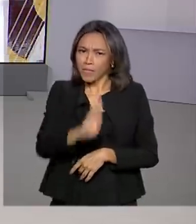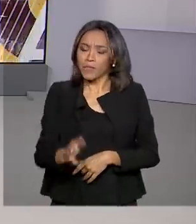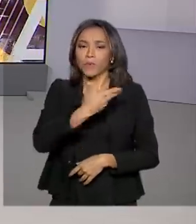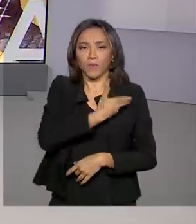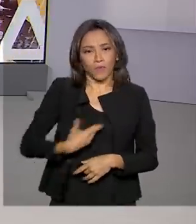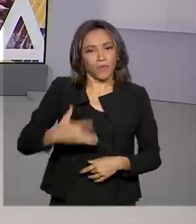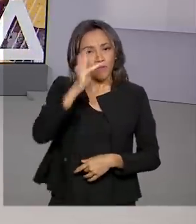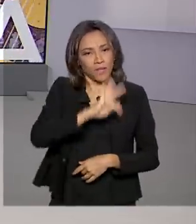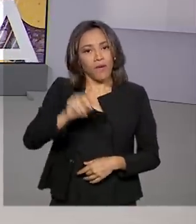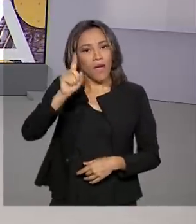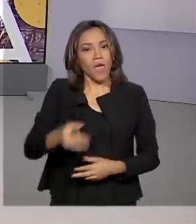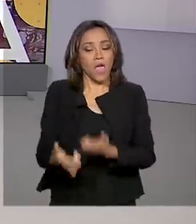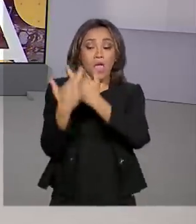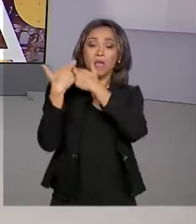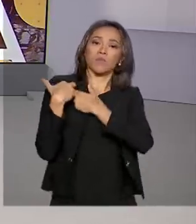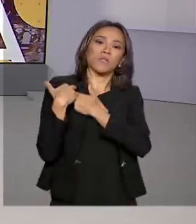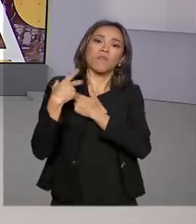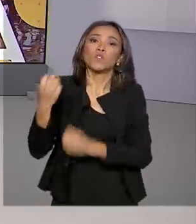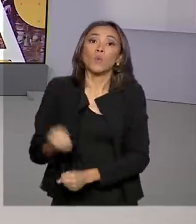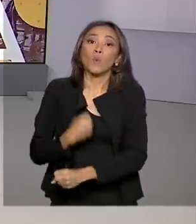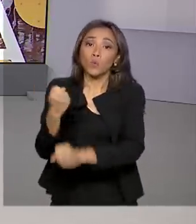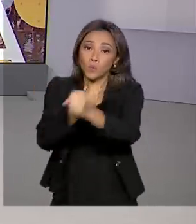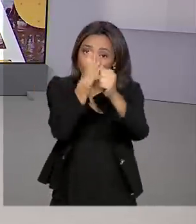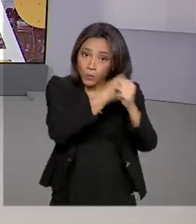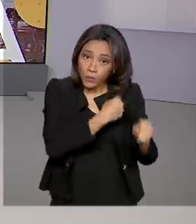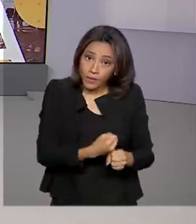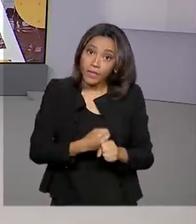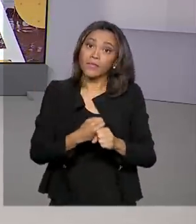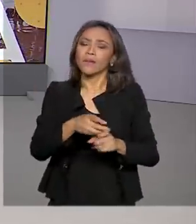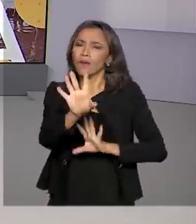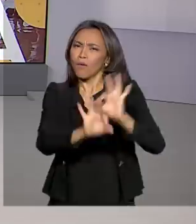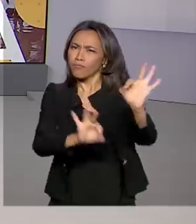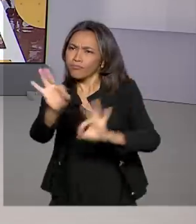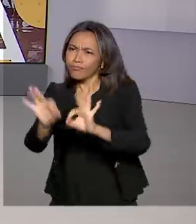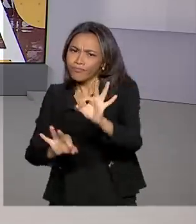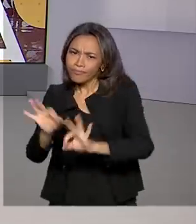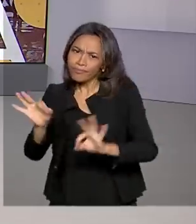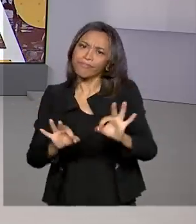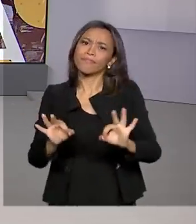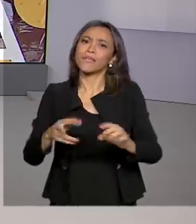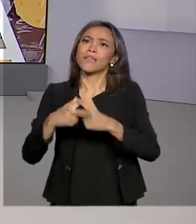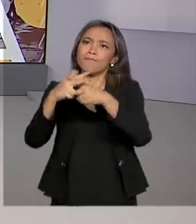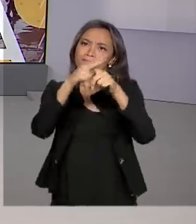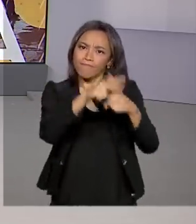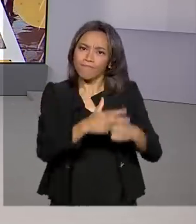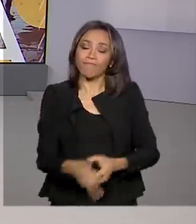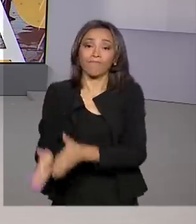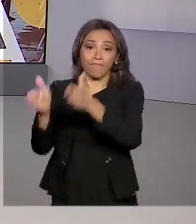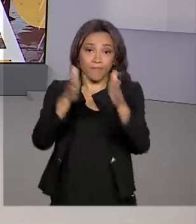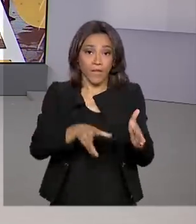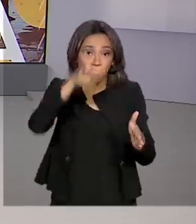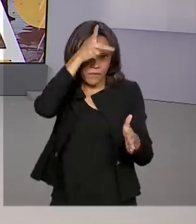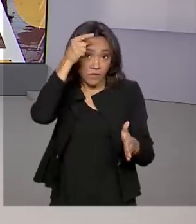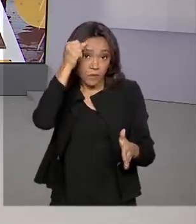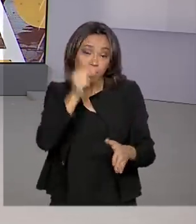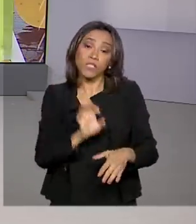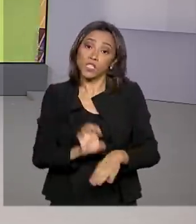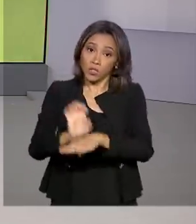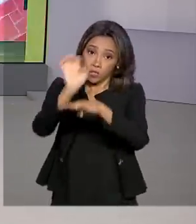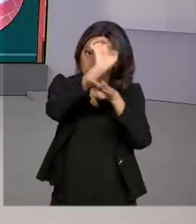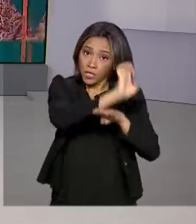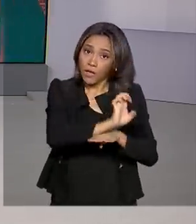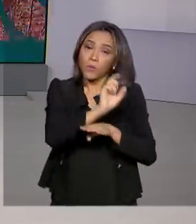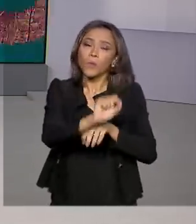federal é o responsável por construir, equipar e reformar os restaurantes. Já as prefeituras e governos estaduais